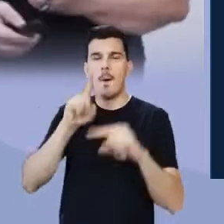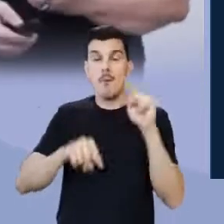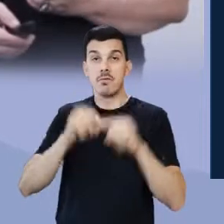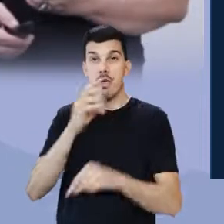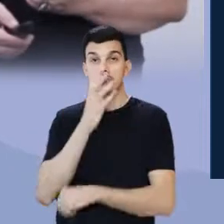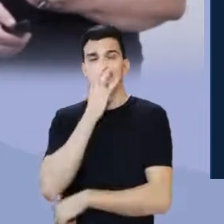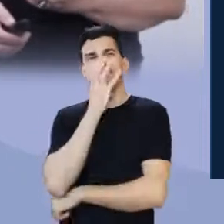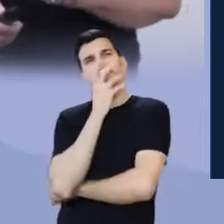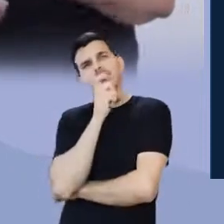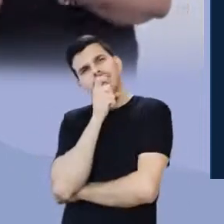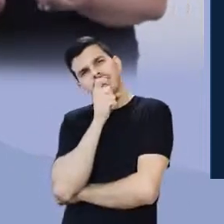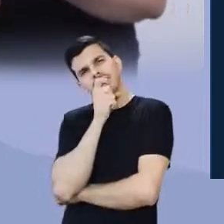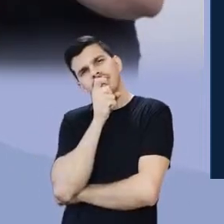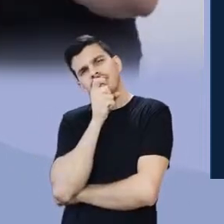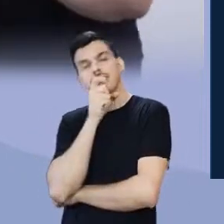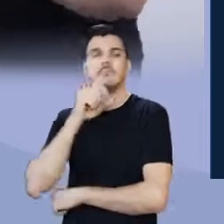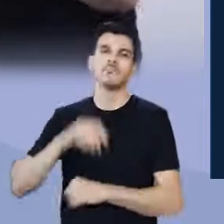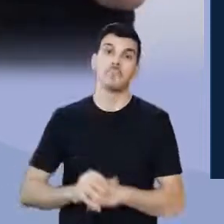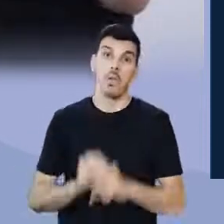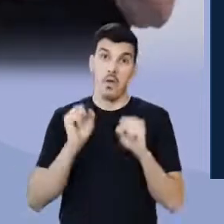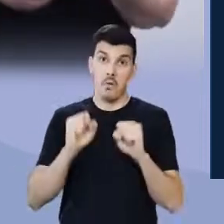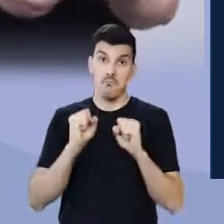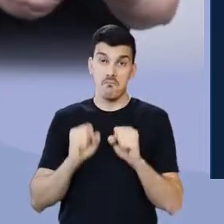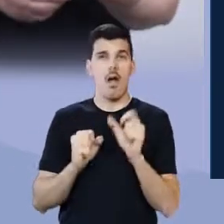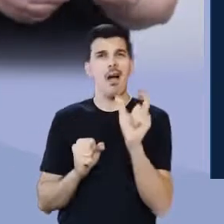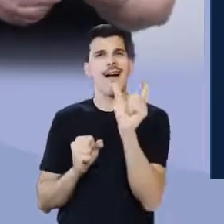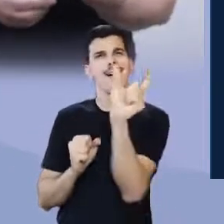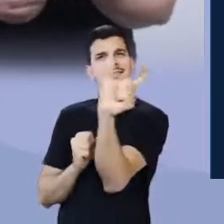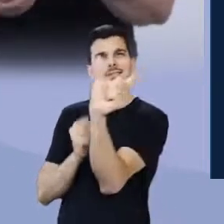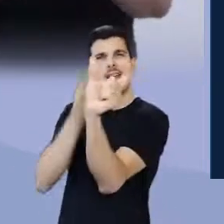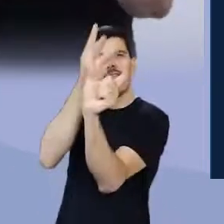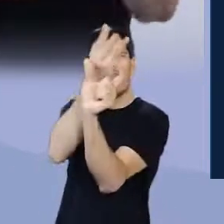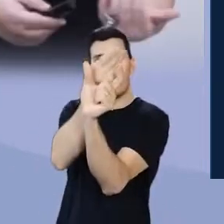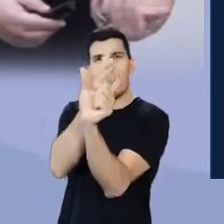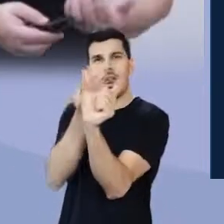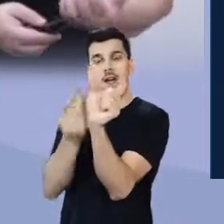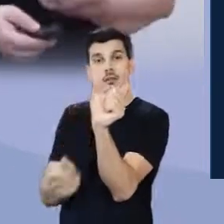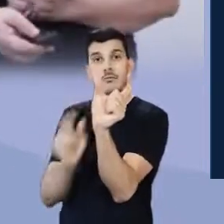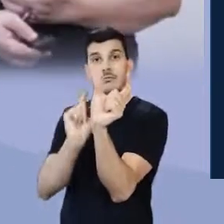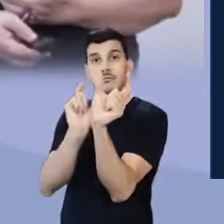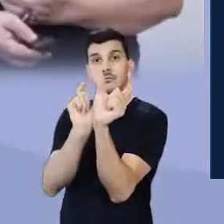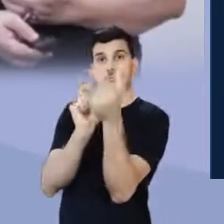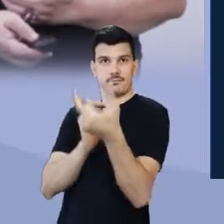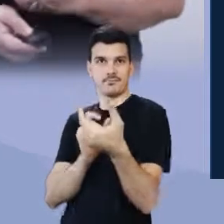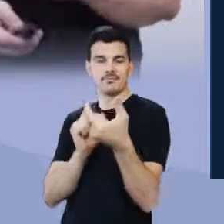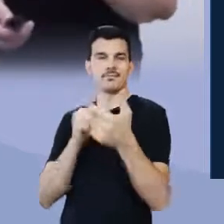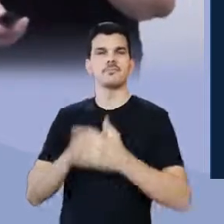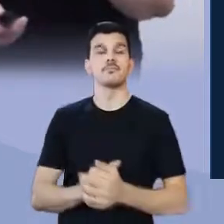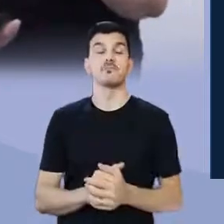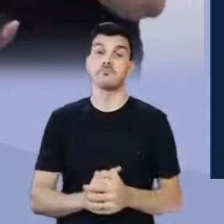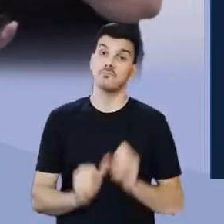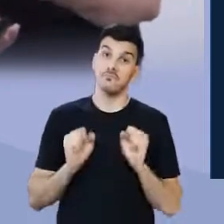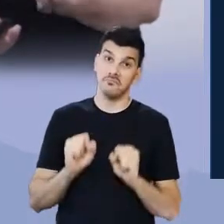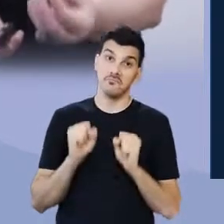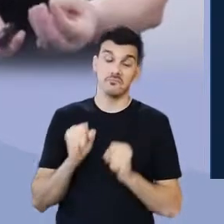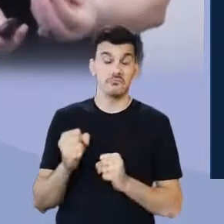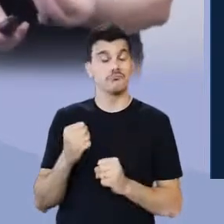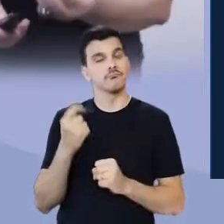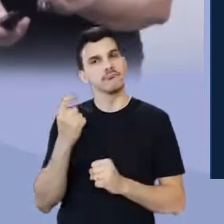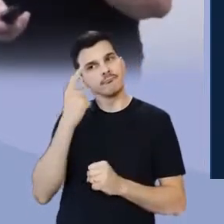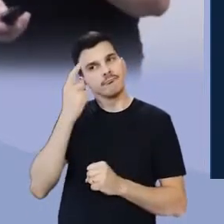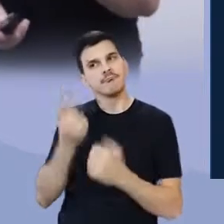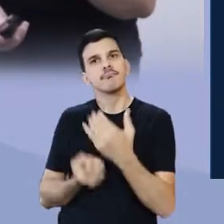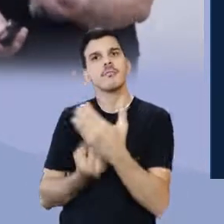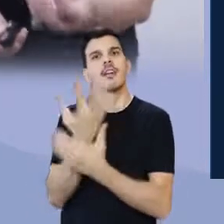apreciação? Posso desdizer a partir de inversões? Posso criar,